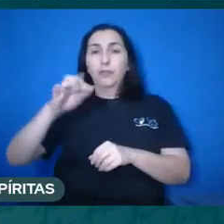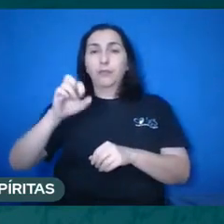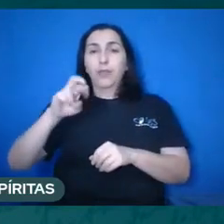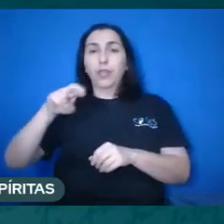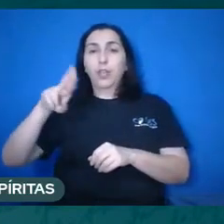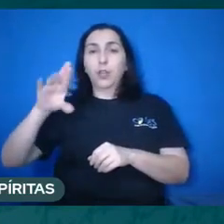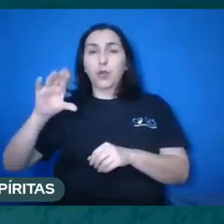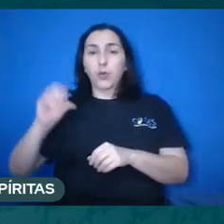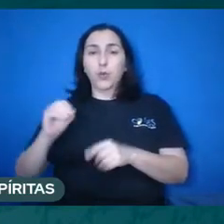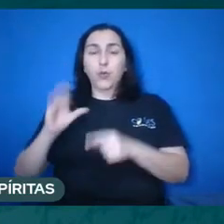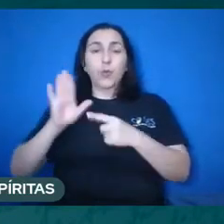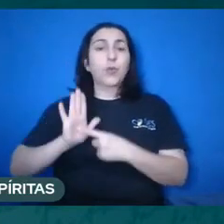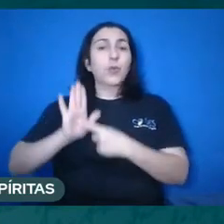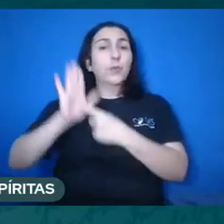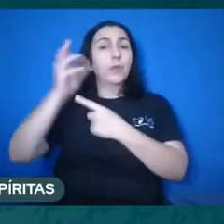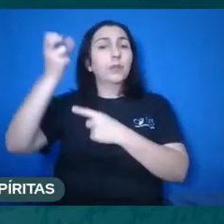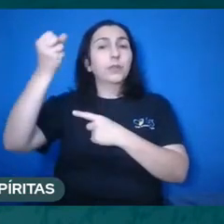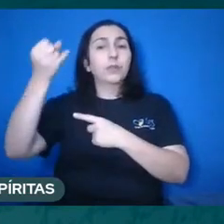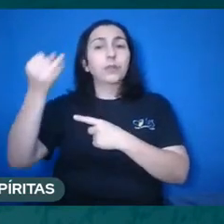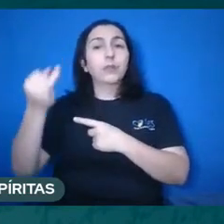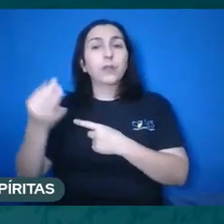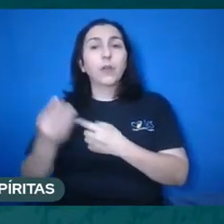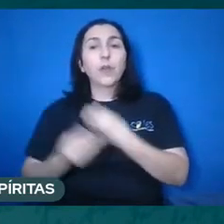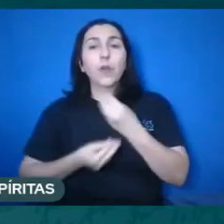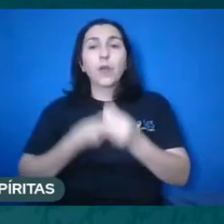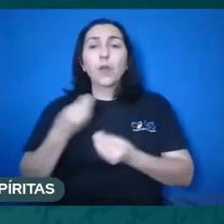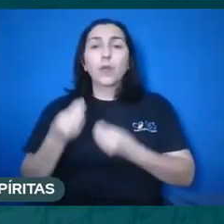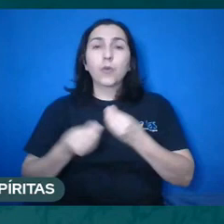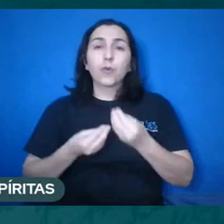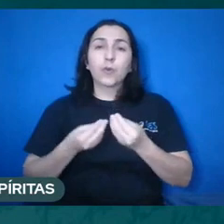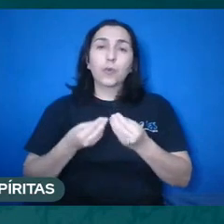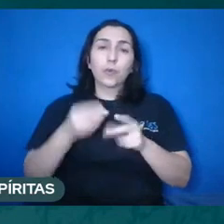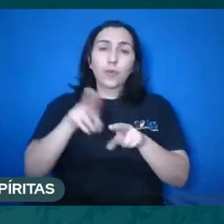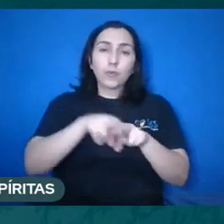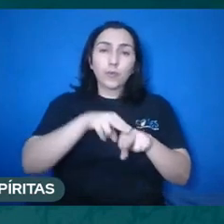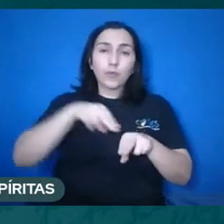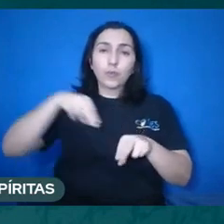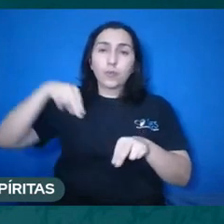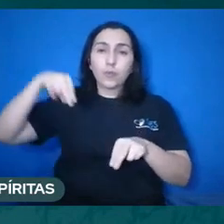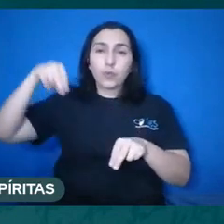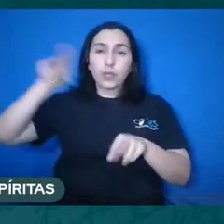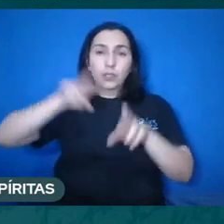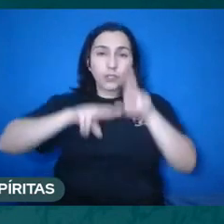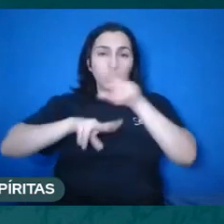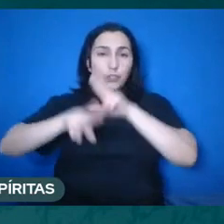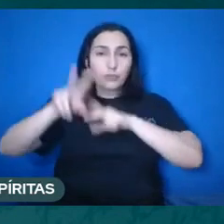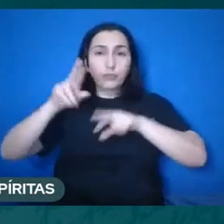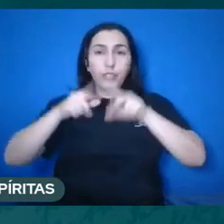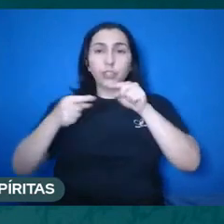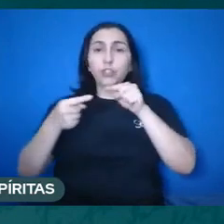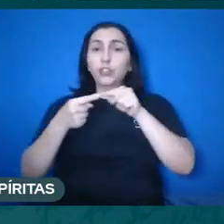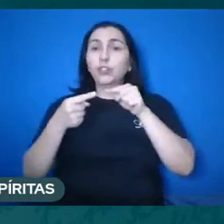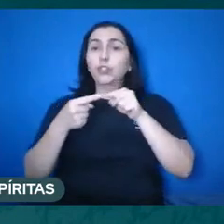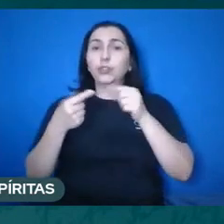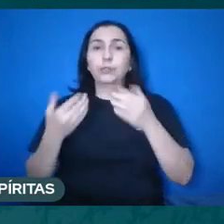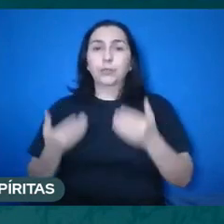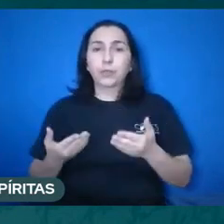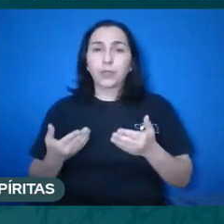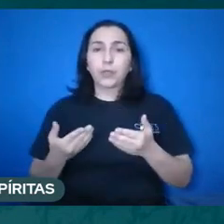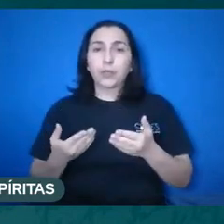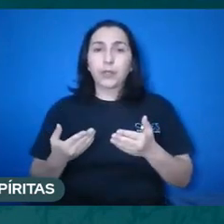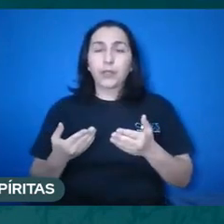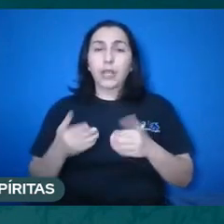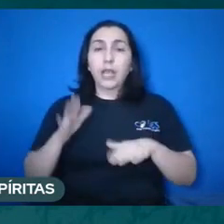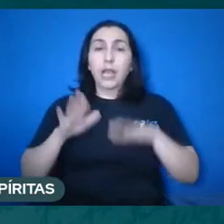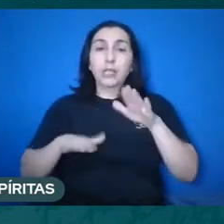são diferentes em função das pessoas, dos níveis diferentes, de sorte que uma mesma